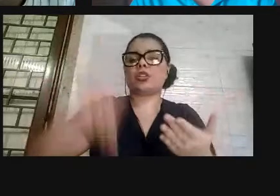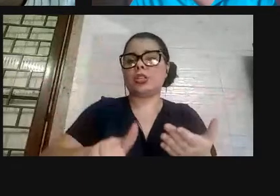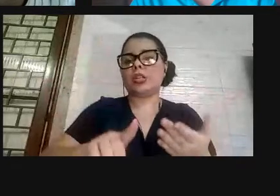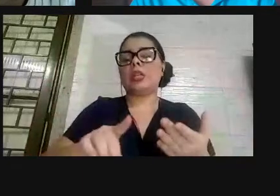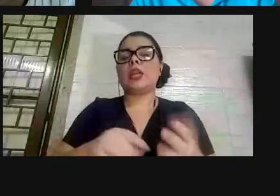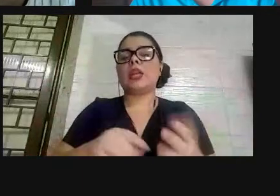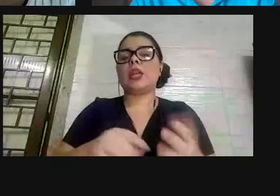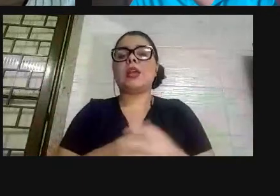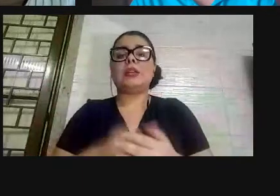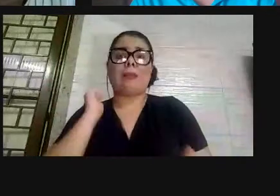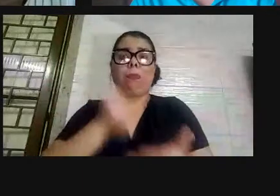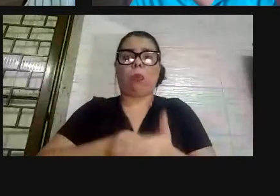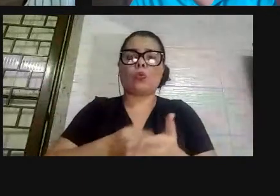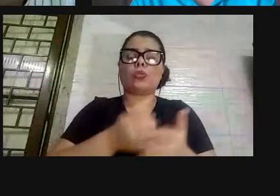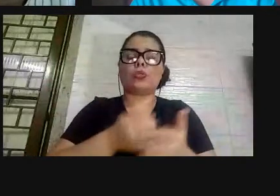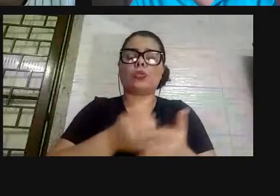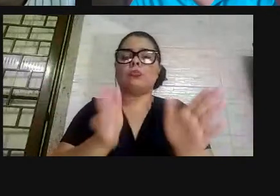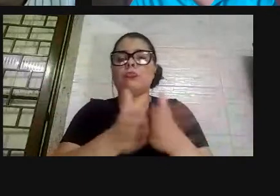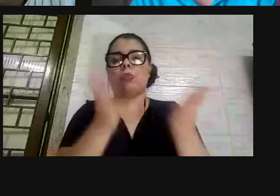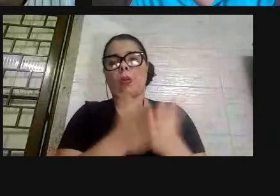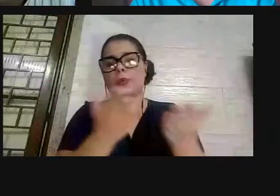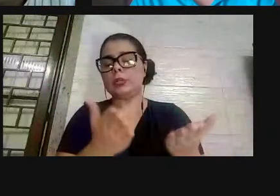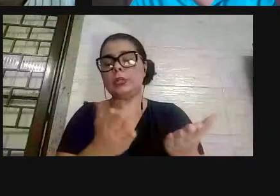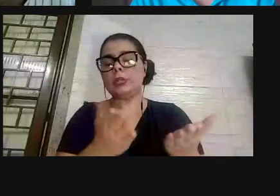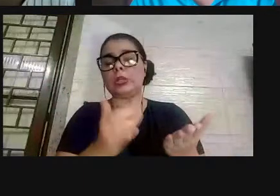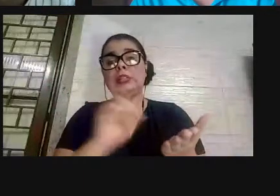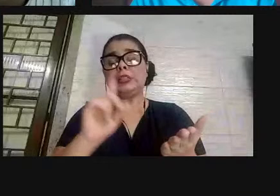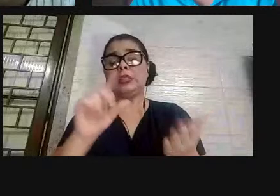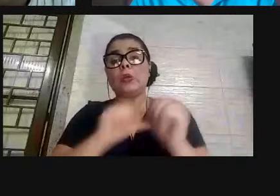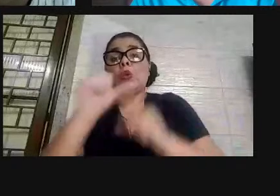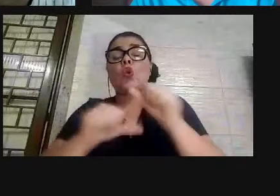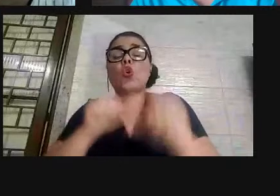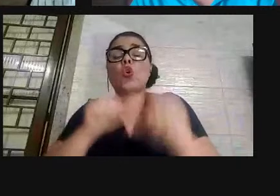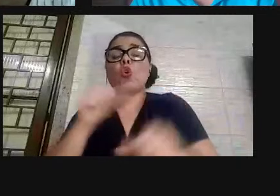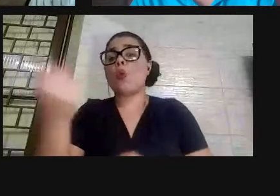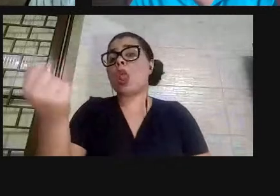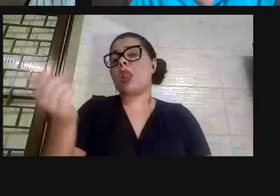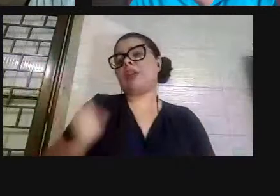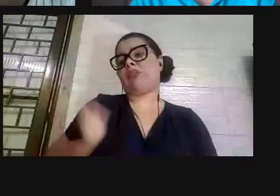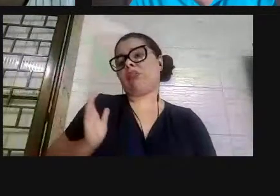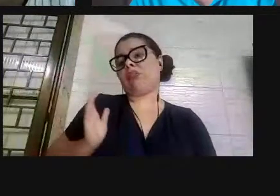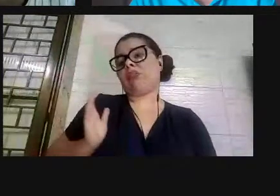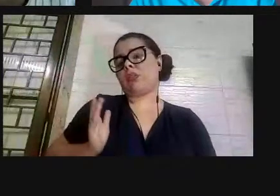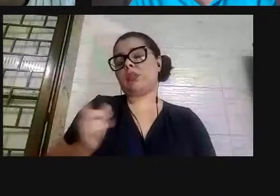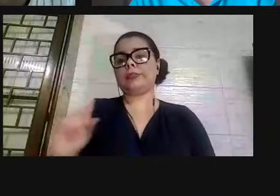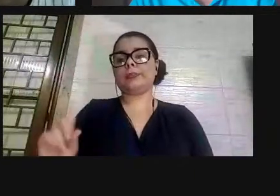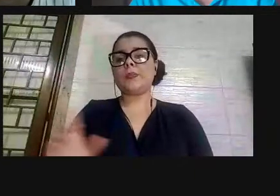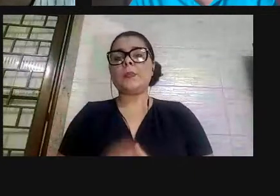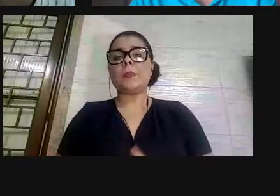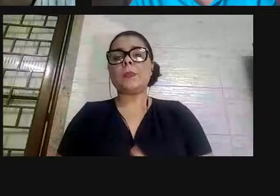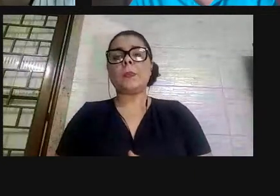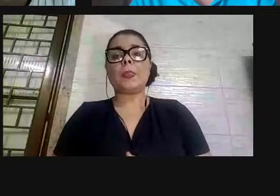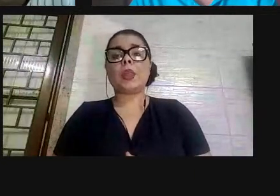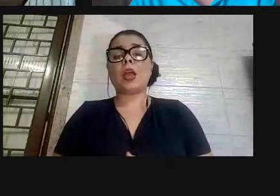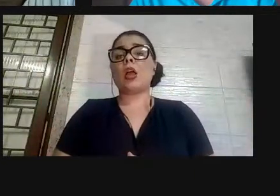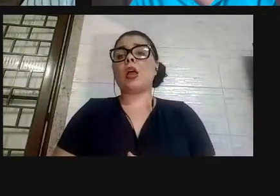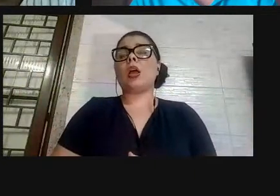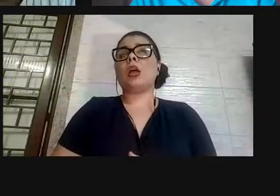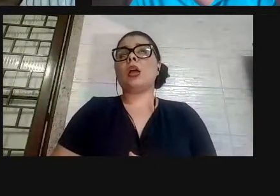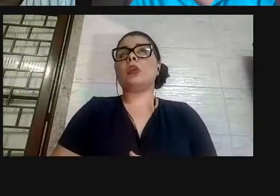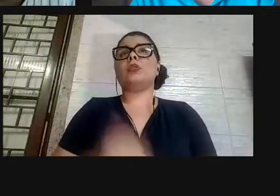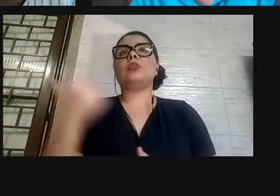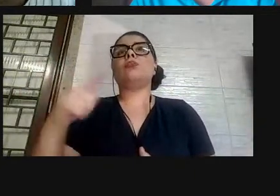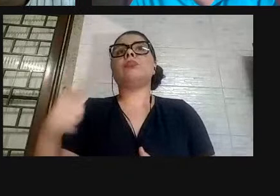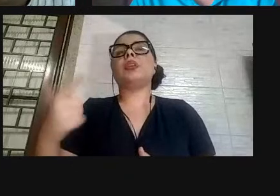pune mais os pobres e não mexe na riqueza dos ricos, não está em discussão, por exemplo, a taxação das grandes fortunas,